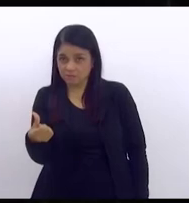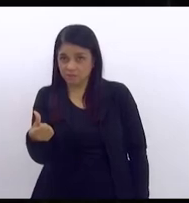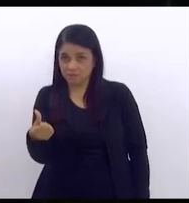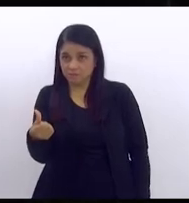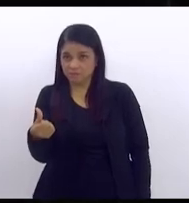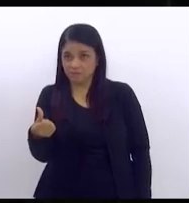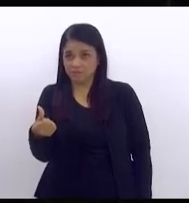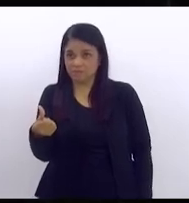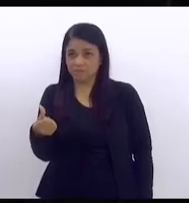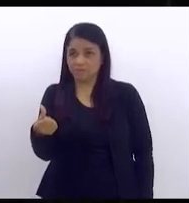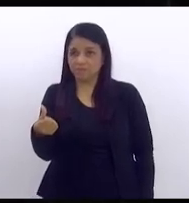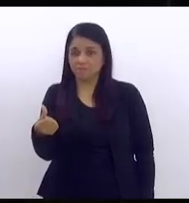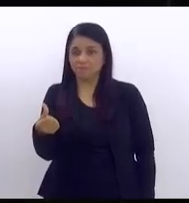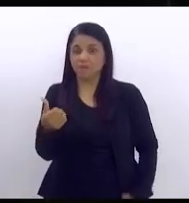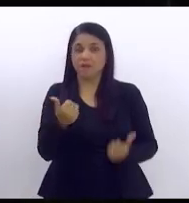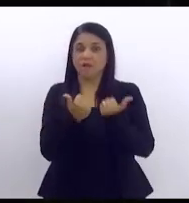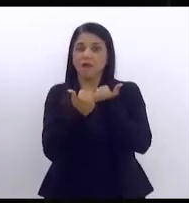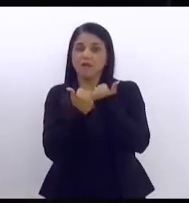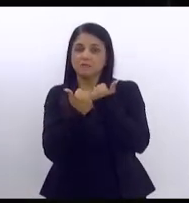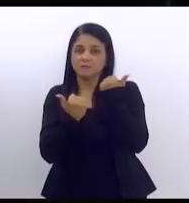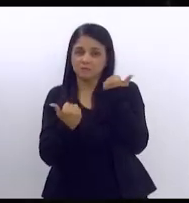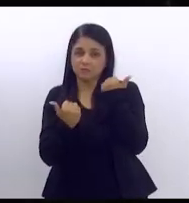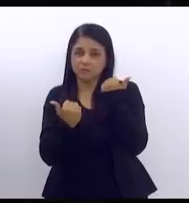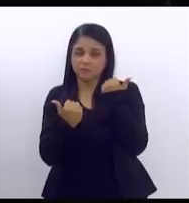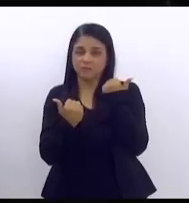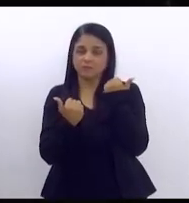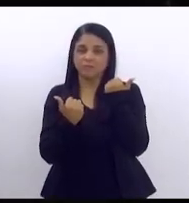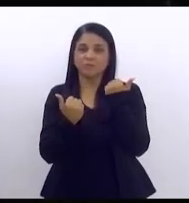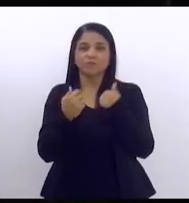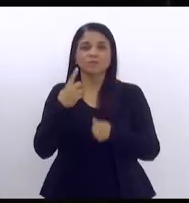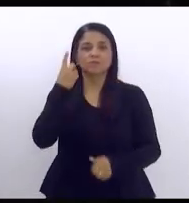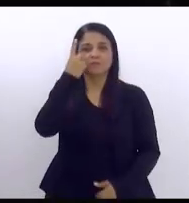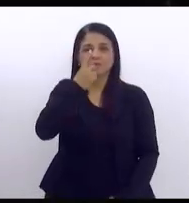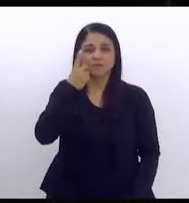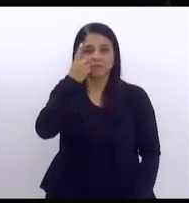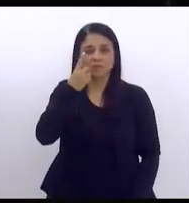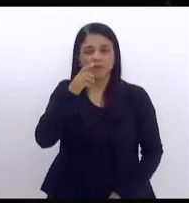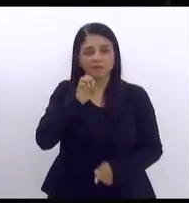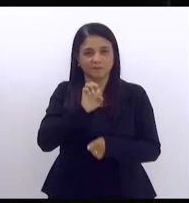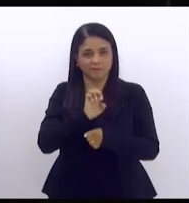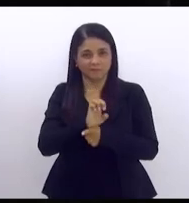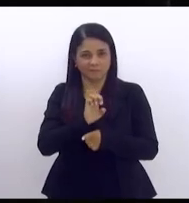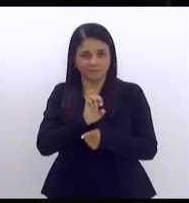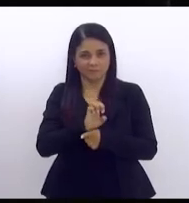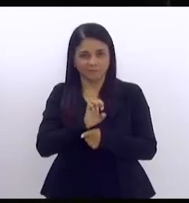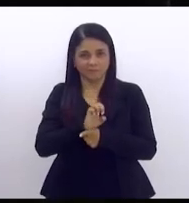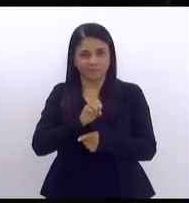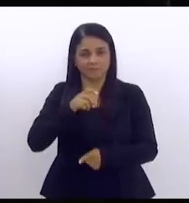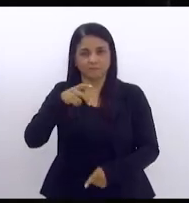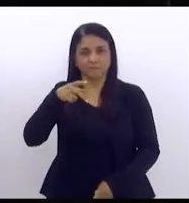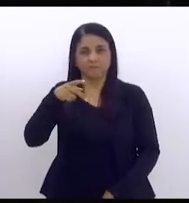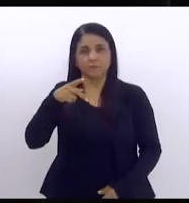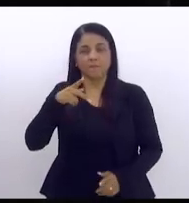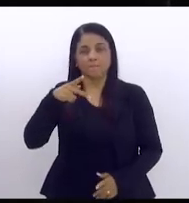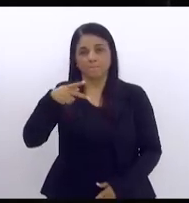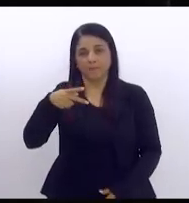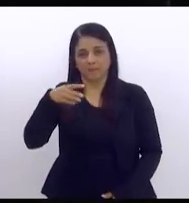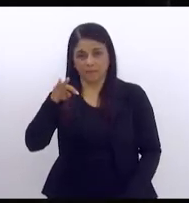como assessor do então deputado estadual, pedetista,